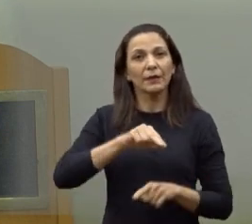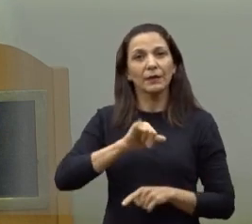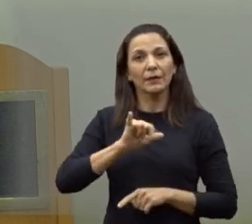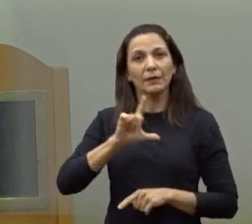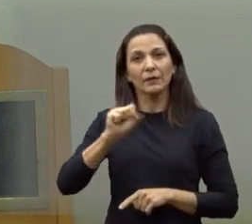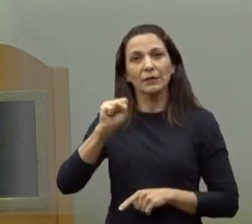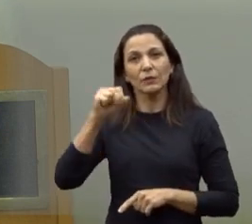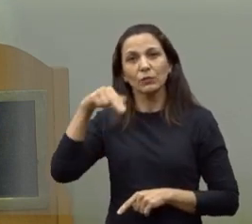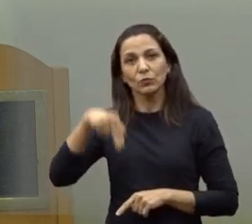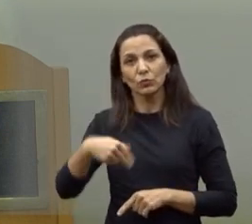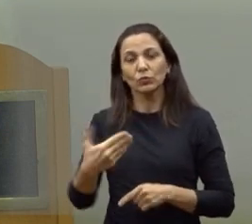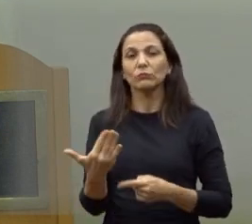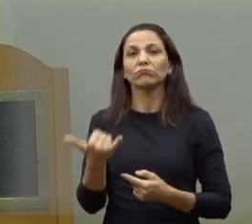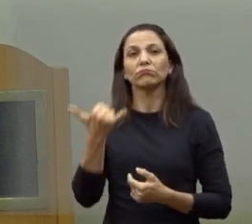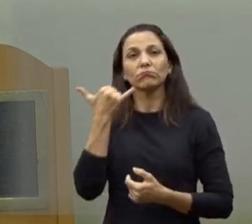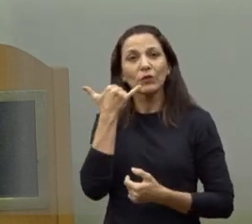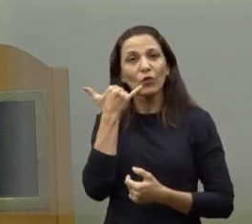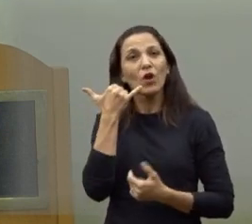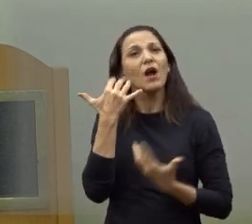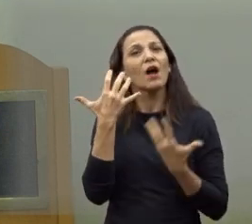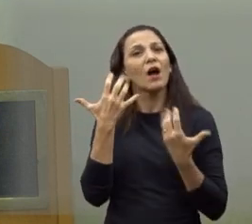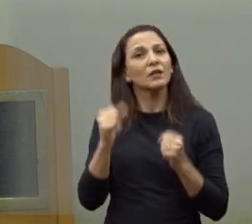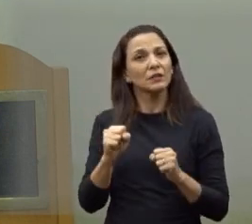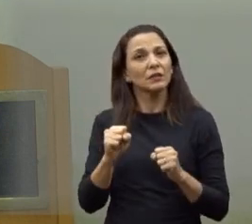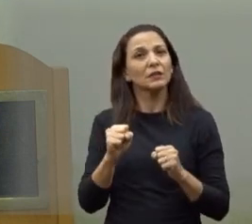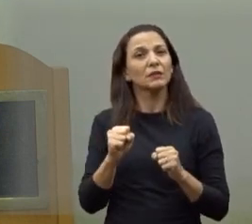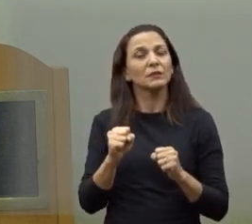não tem horário, eles te atendem.